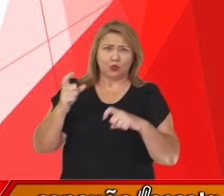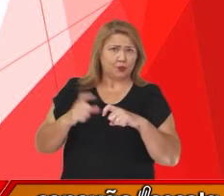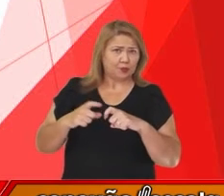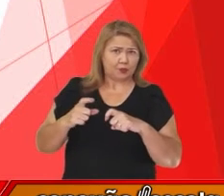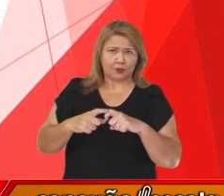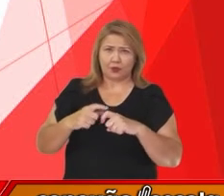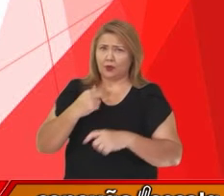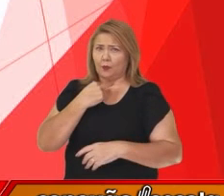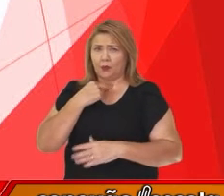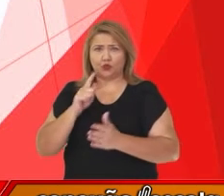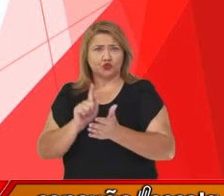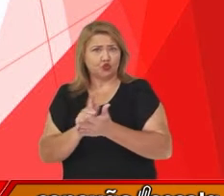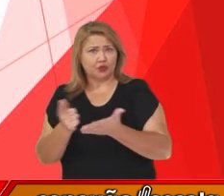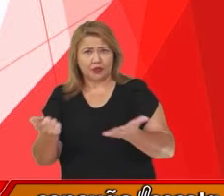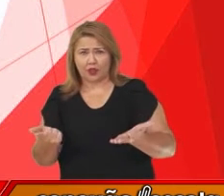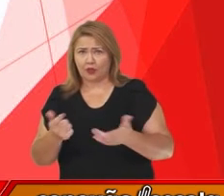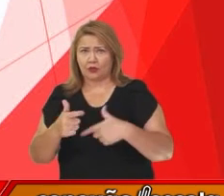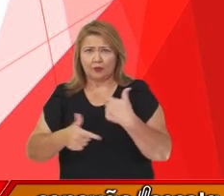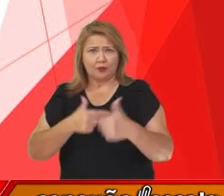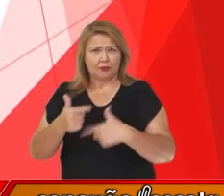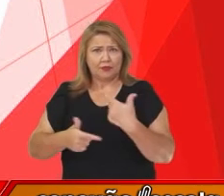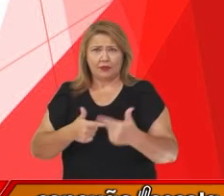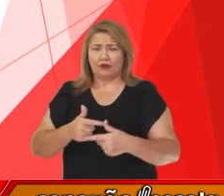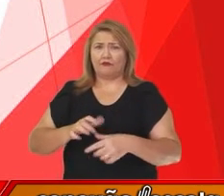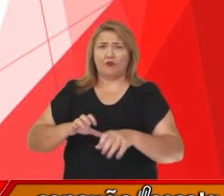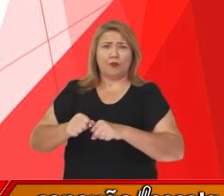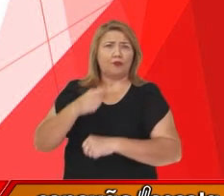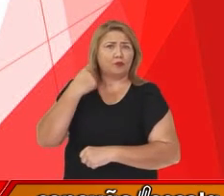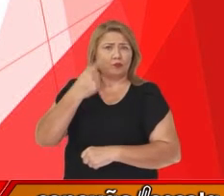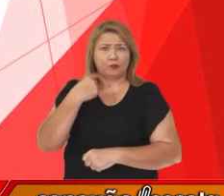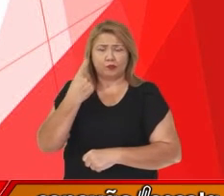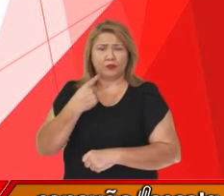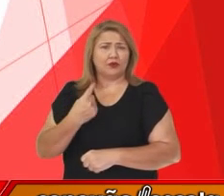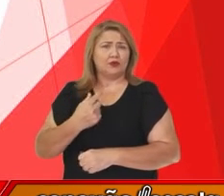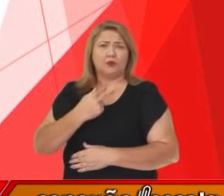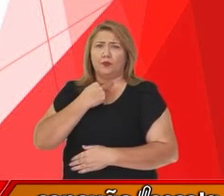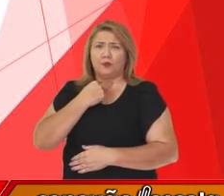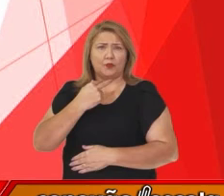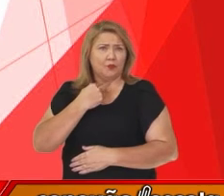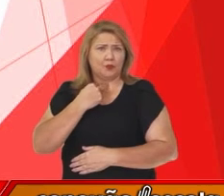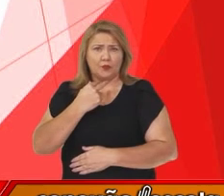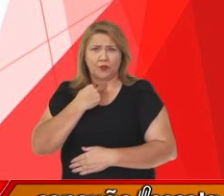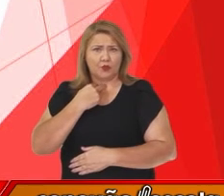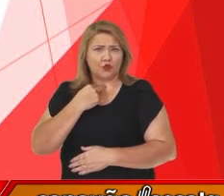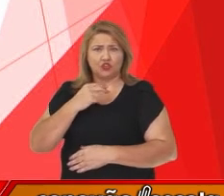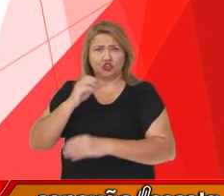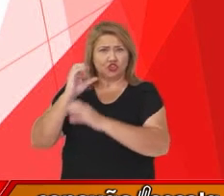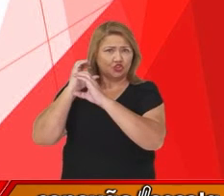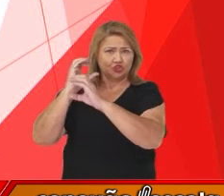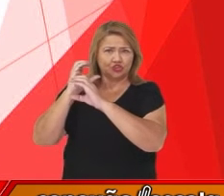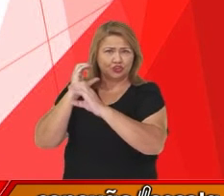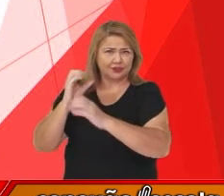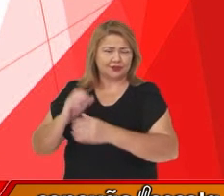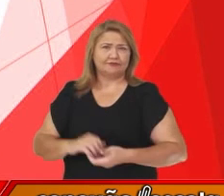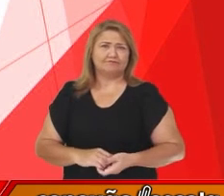médica, nem jornalista, nem formada em direito, ser bacharel em direito e muito menos ser engenheira.